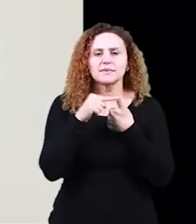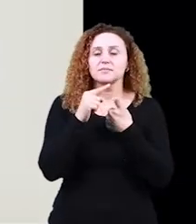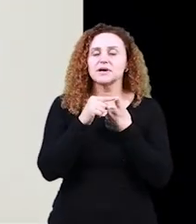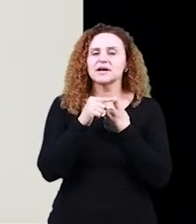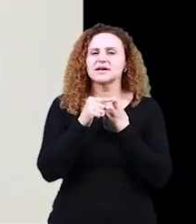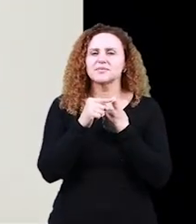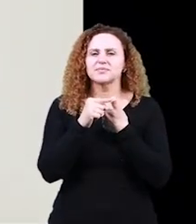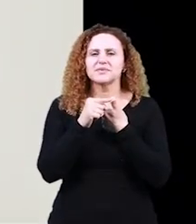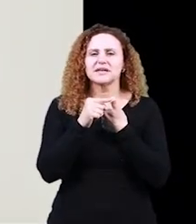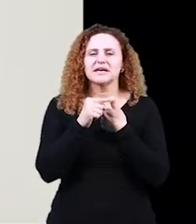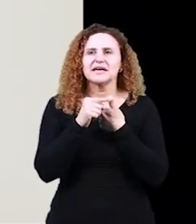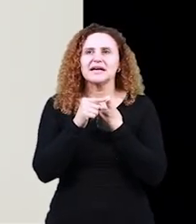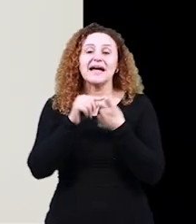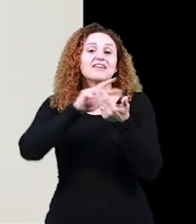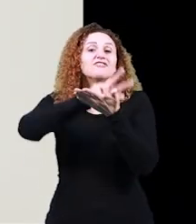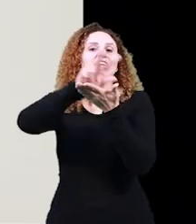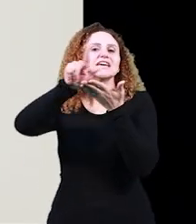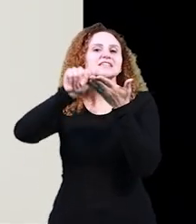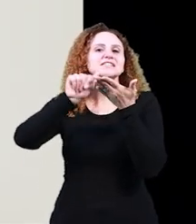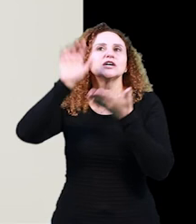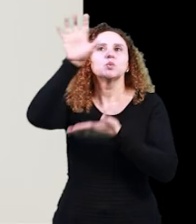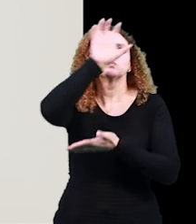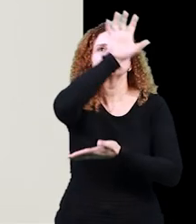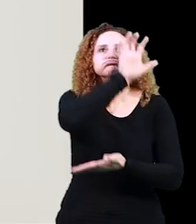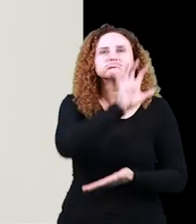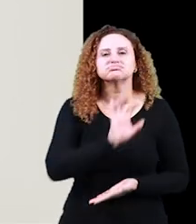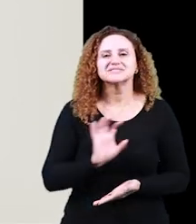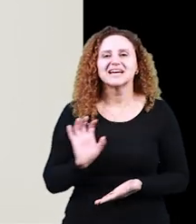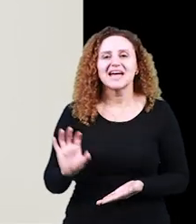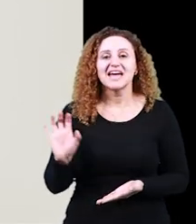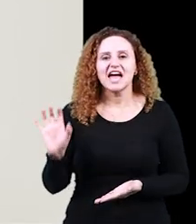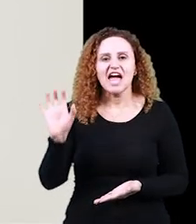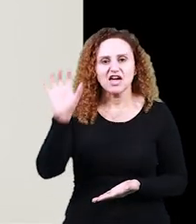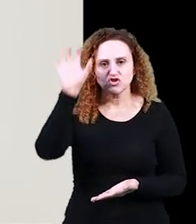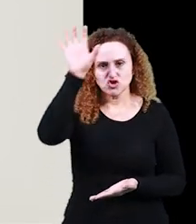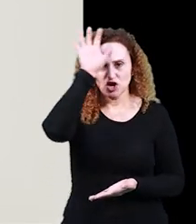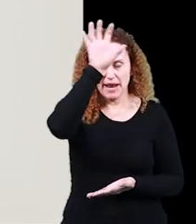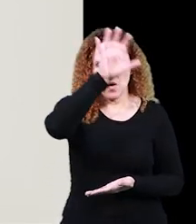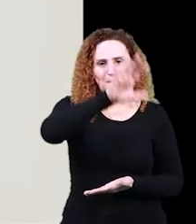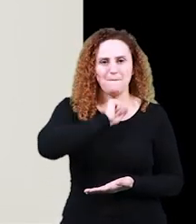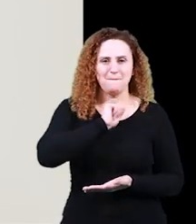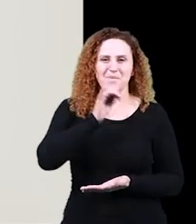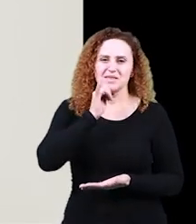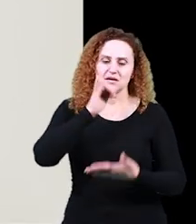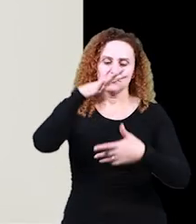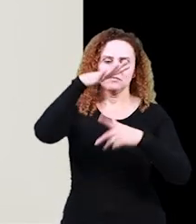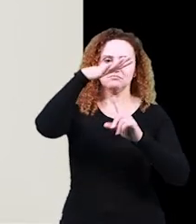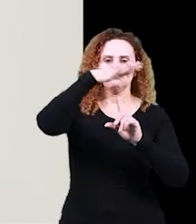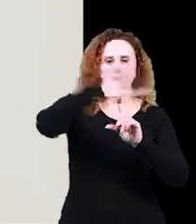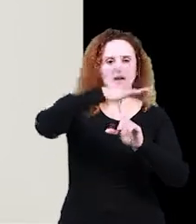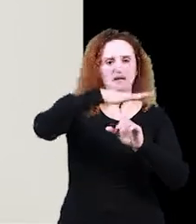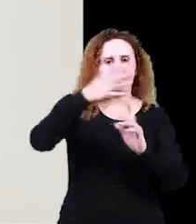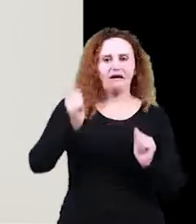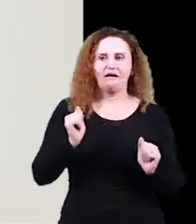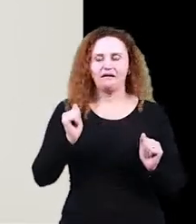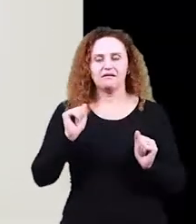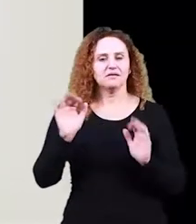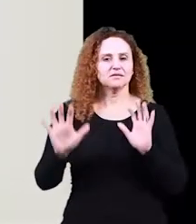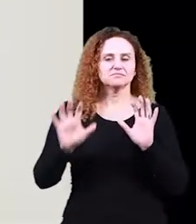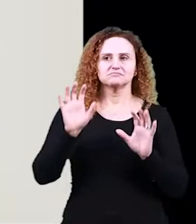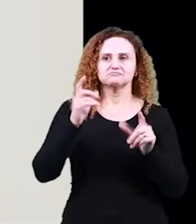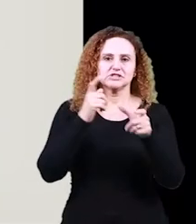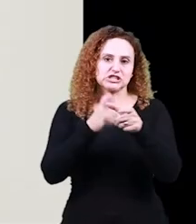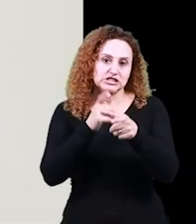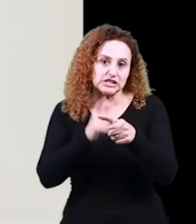primeira é a variação regional. Como o nome já diz, diz respeito à variação derivada das distâncias espaciais. Então, as